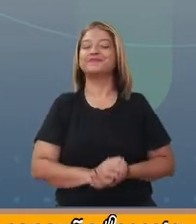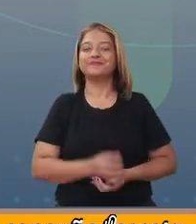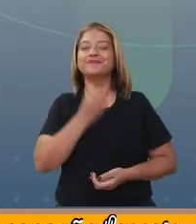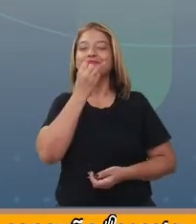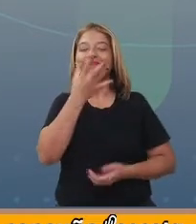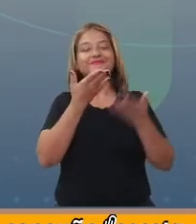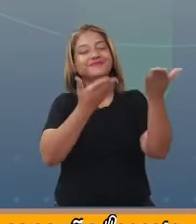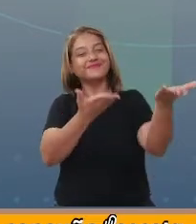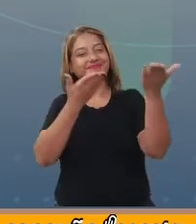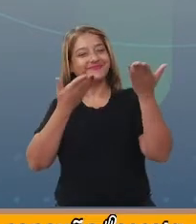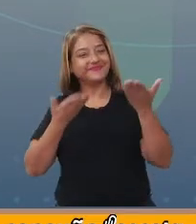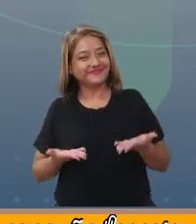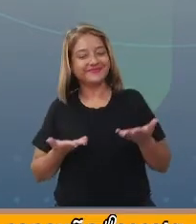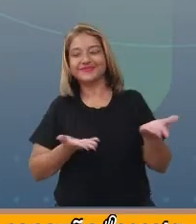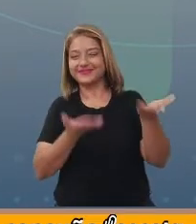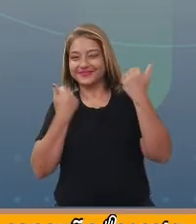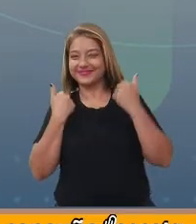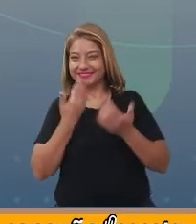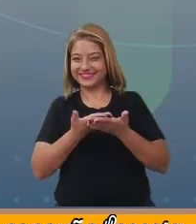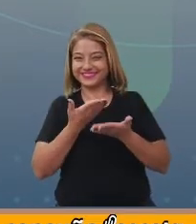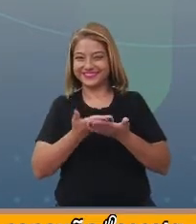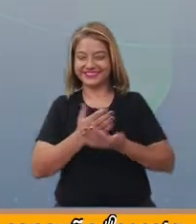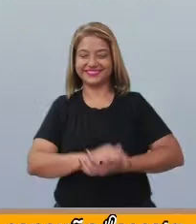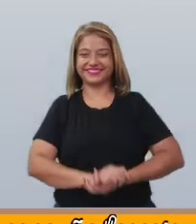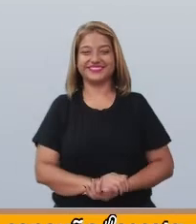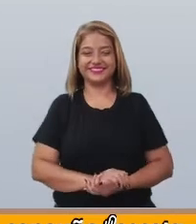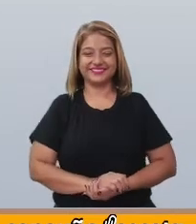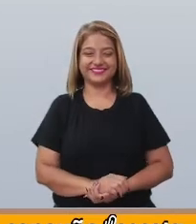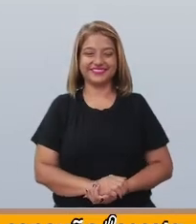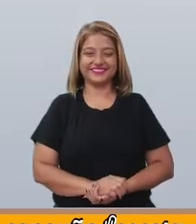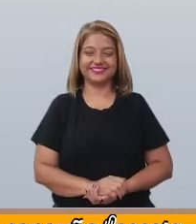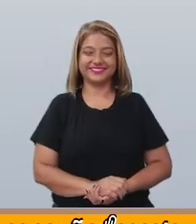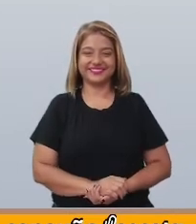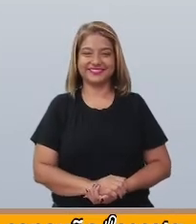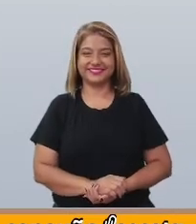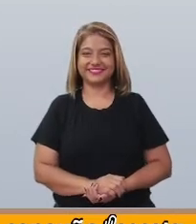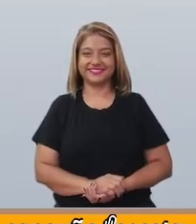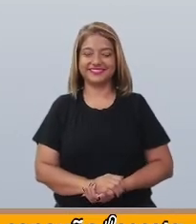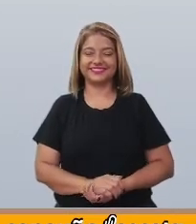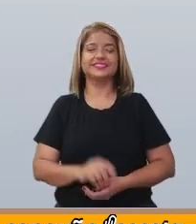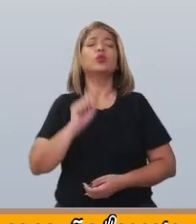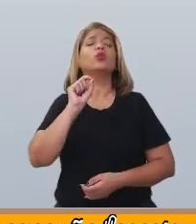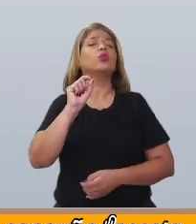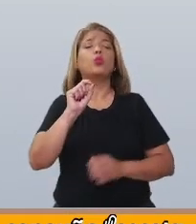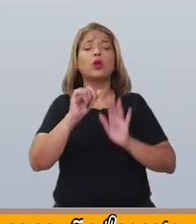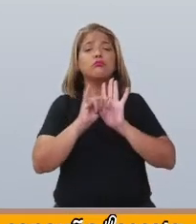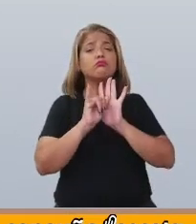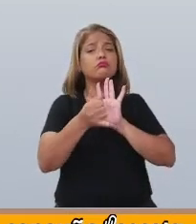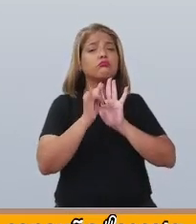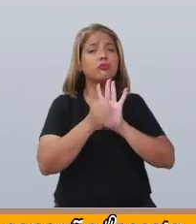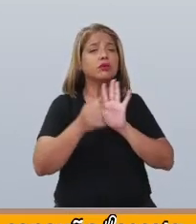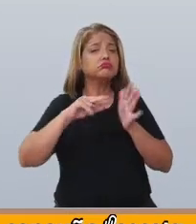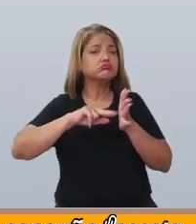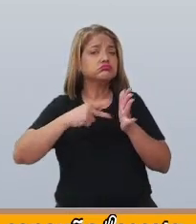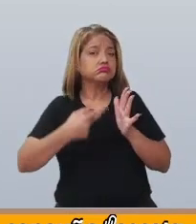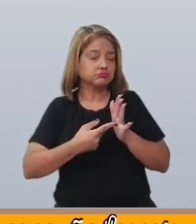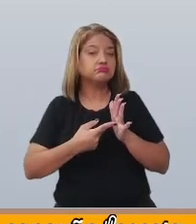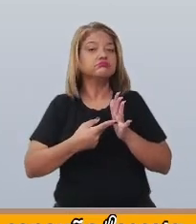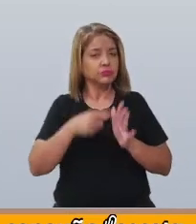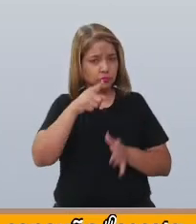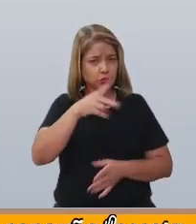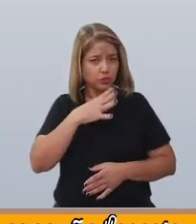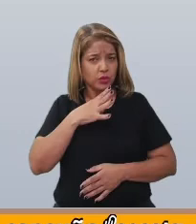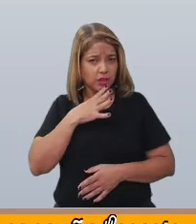todos bem-vindos e vamos à aula! O que são fábulas? Você